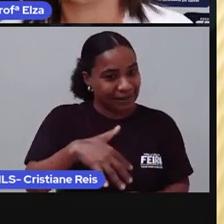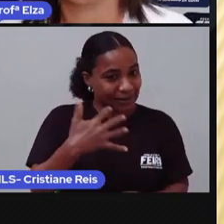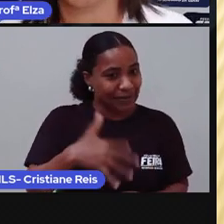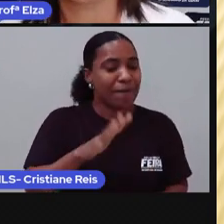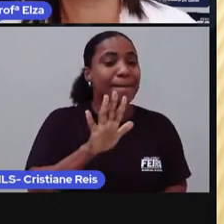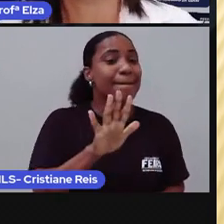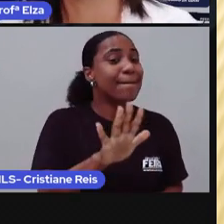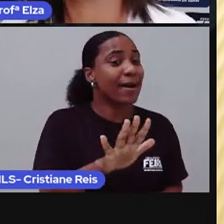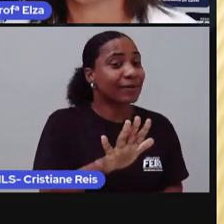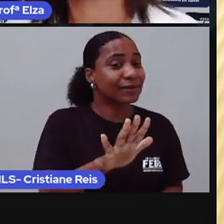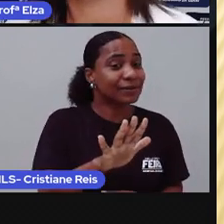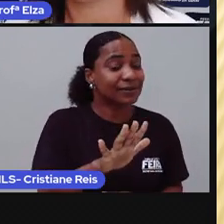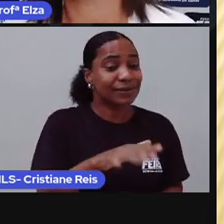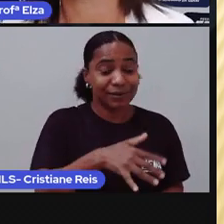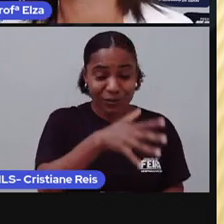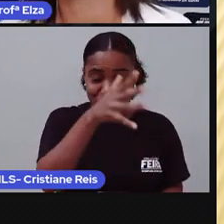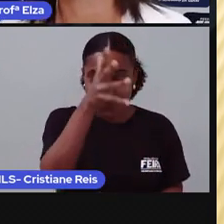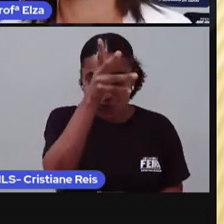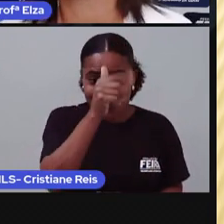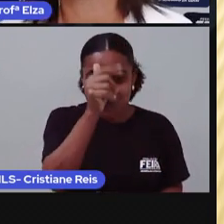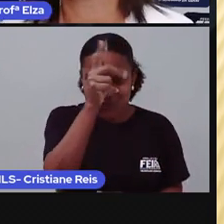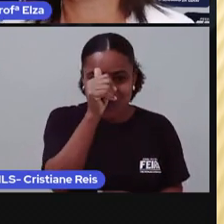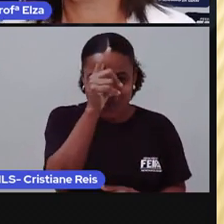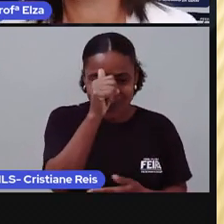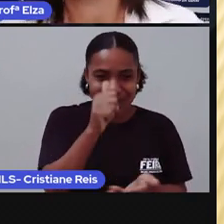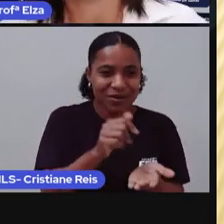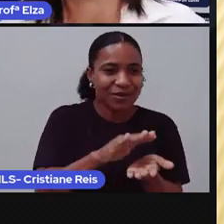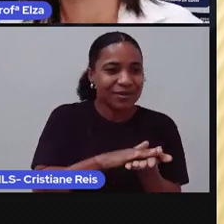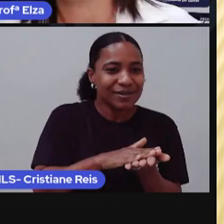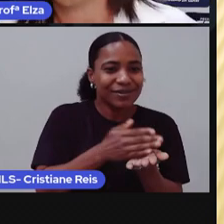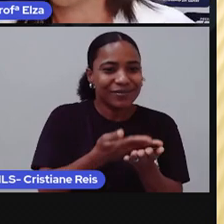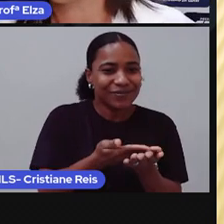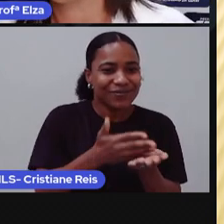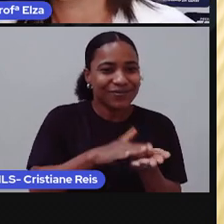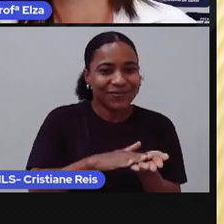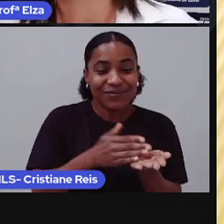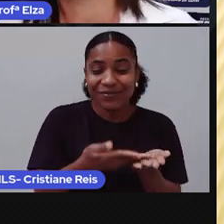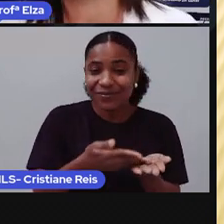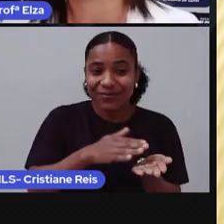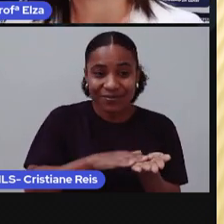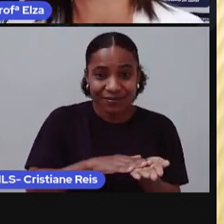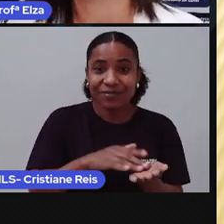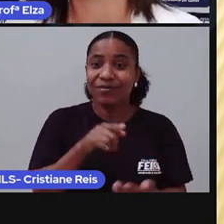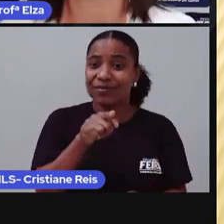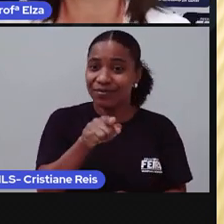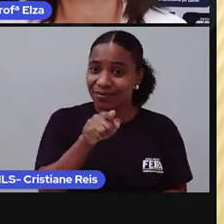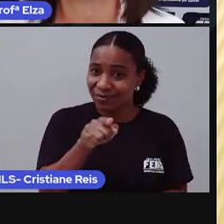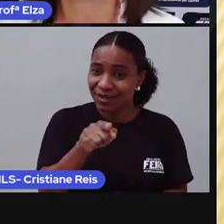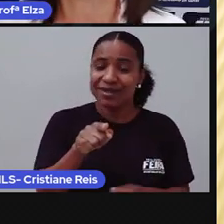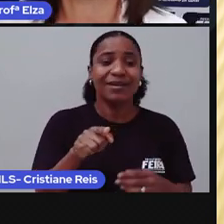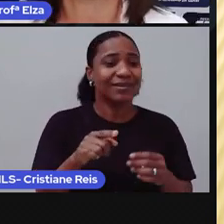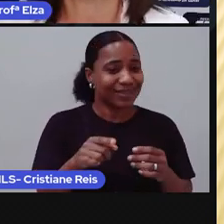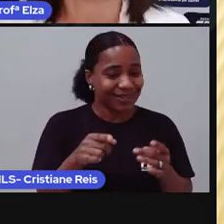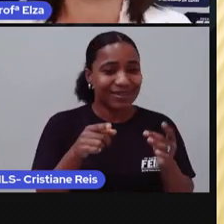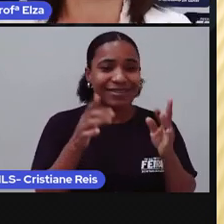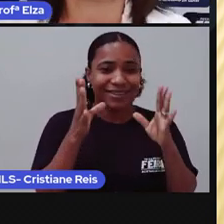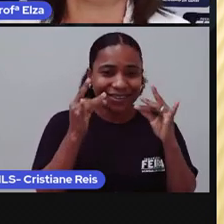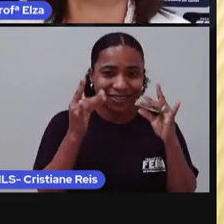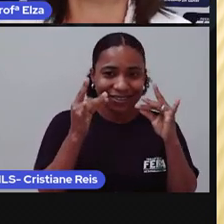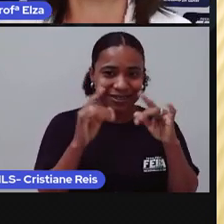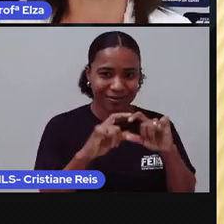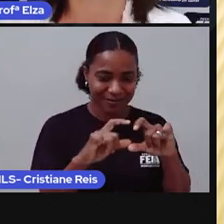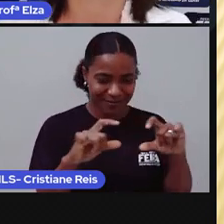nuggets são muito populares aqui no Brasil. E essa embalagem traz esse termo do inglês. Uma